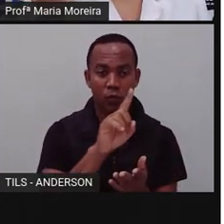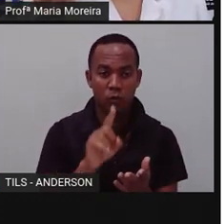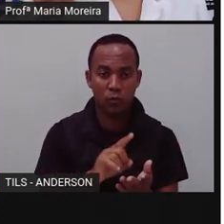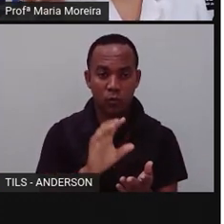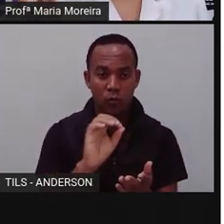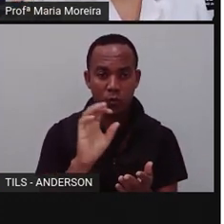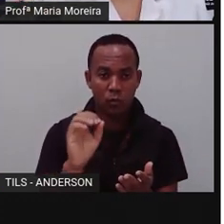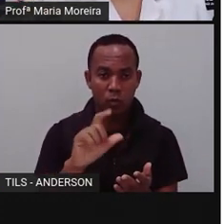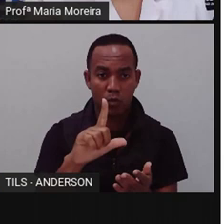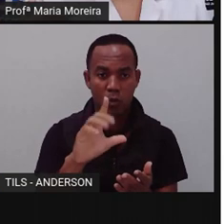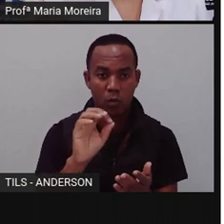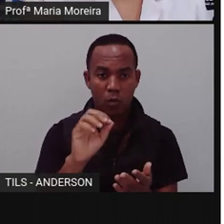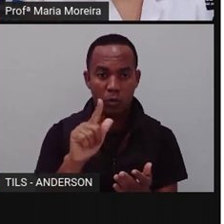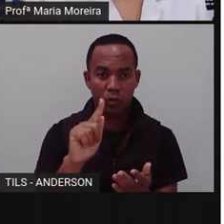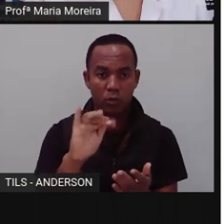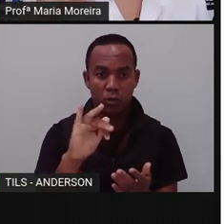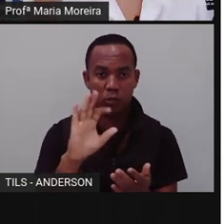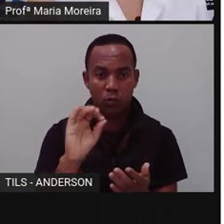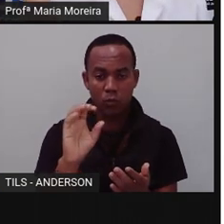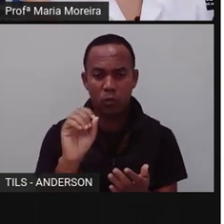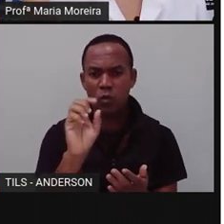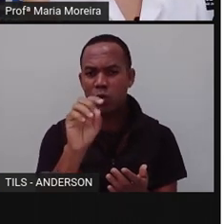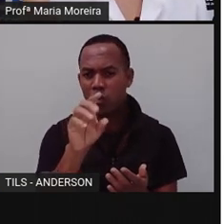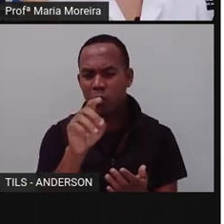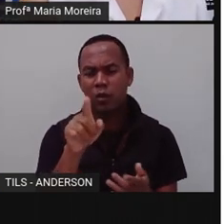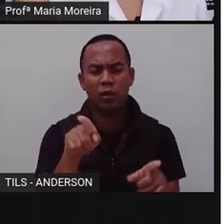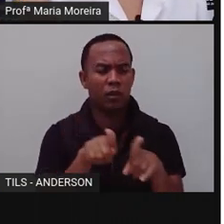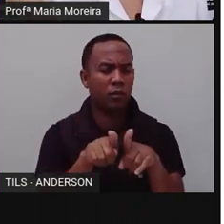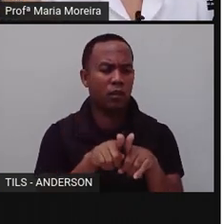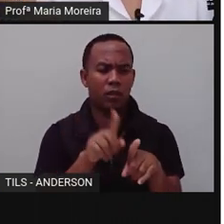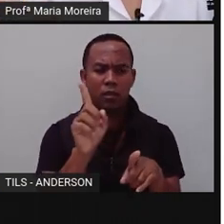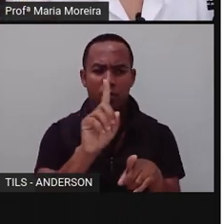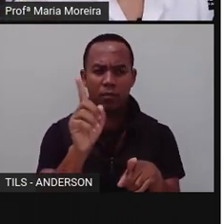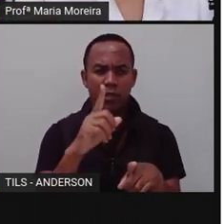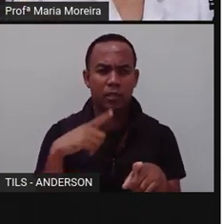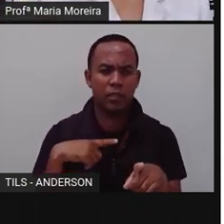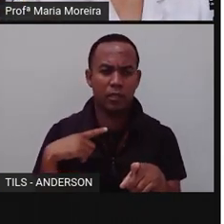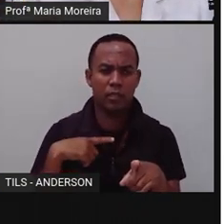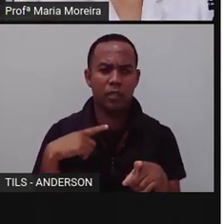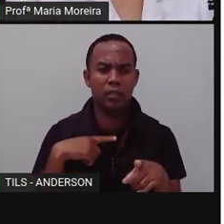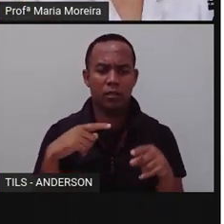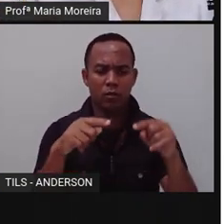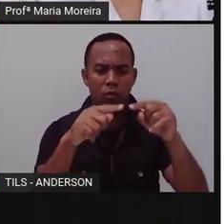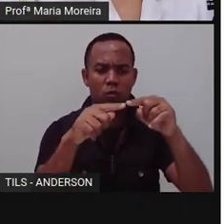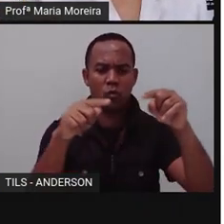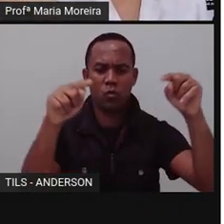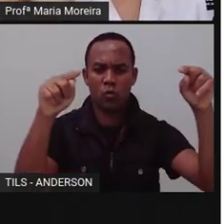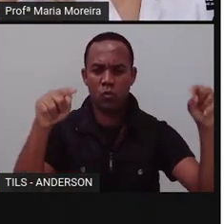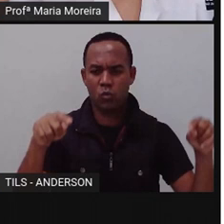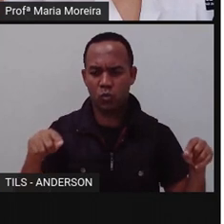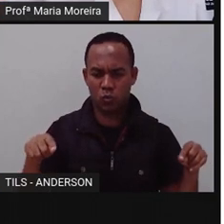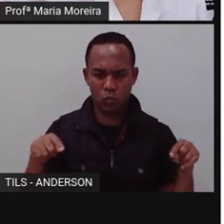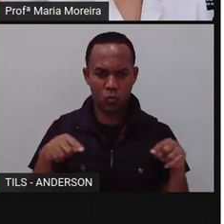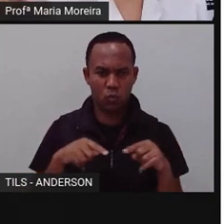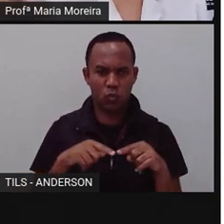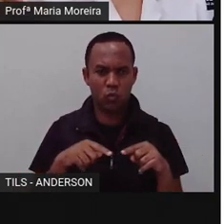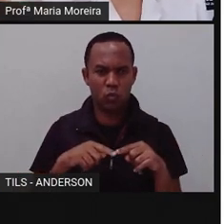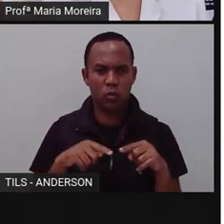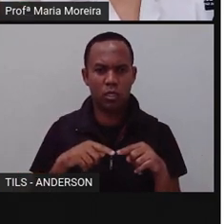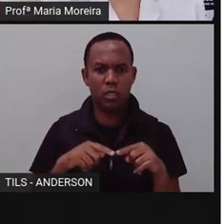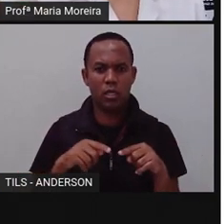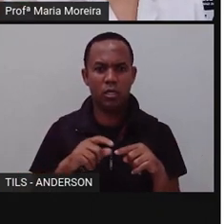outras exemplificações. Por exemplo, um aquário. Eu posso também simular